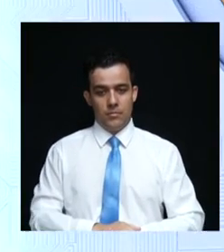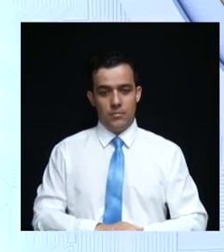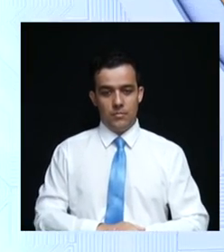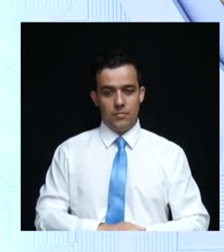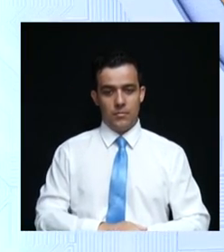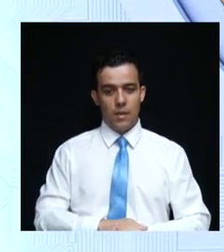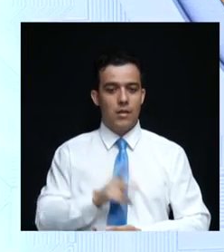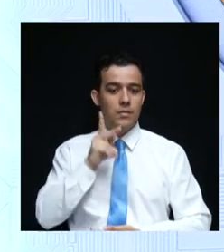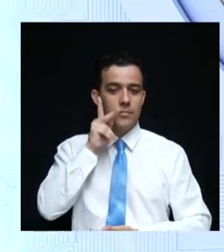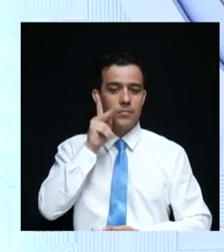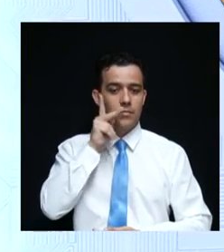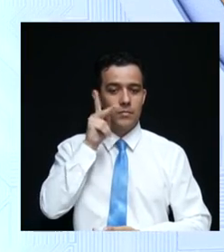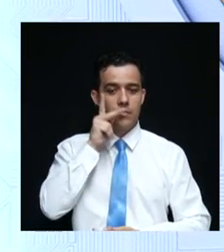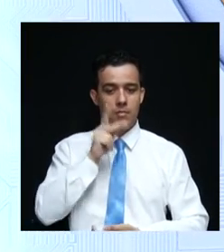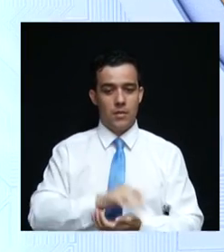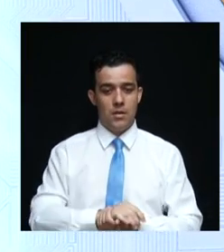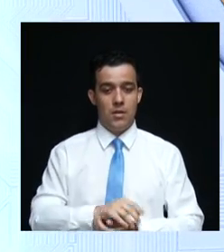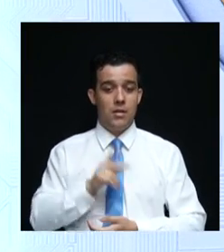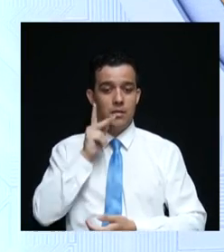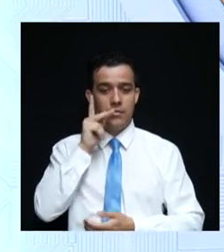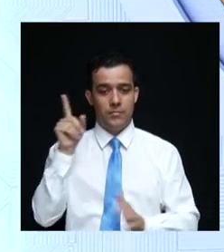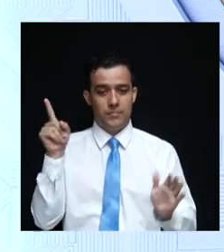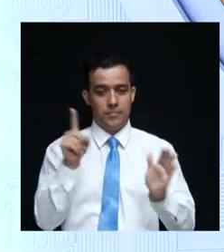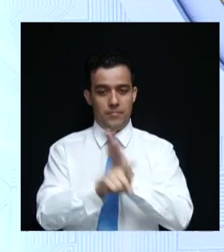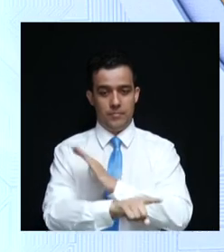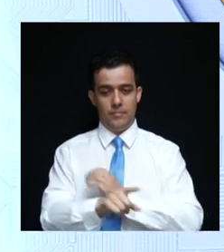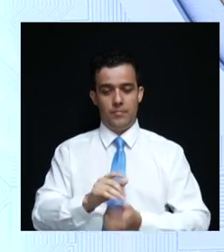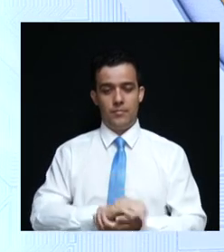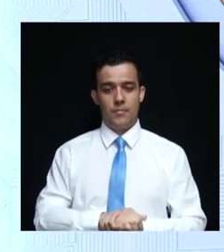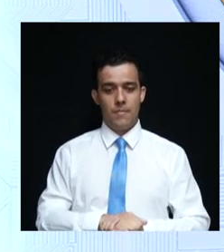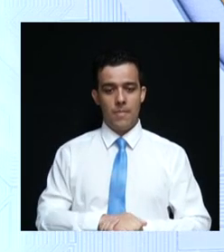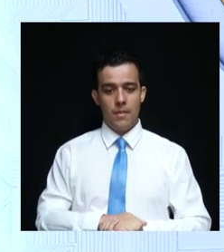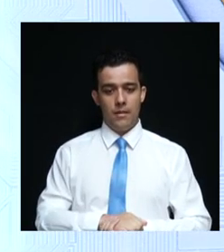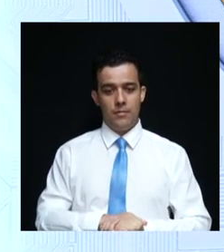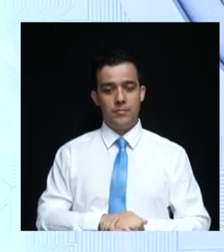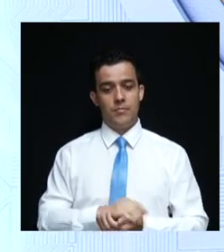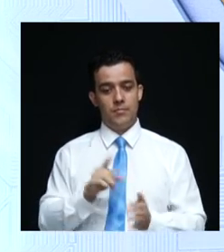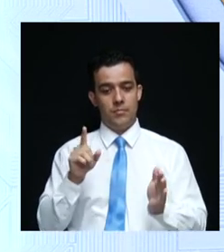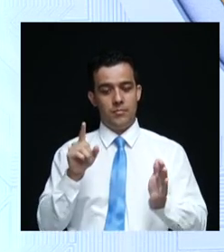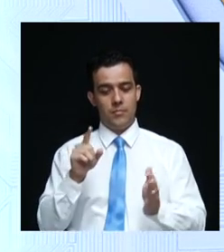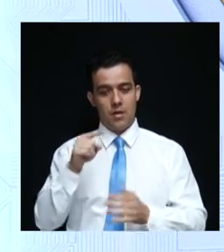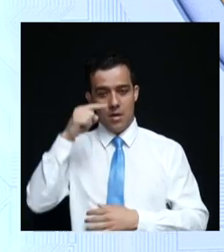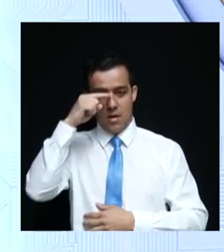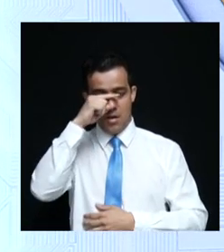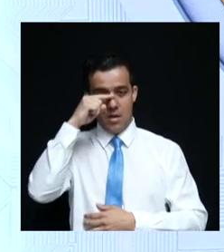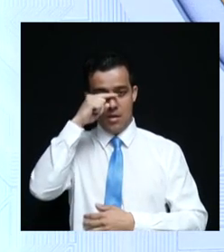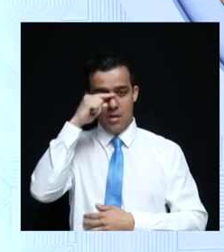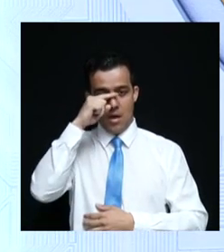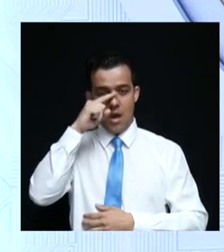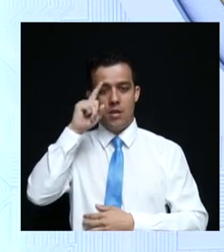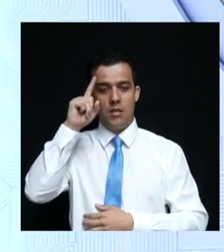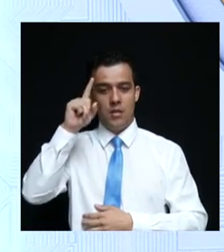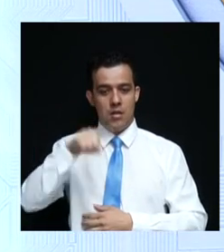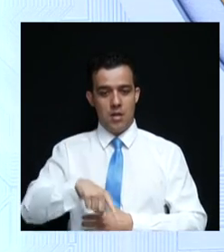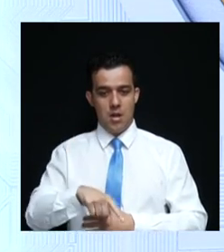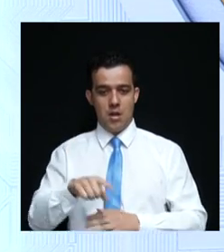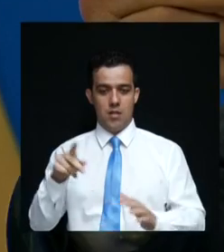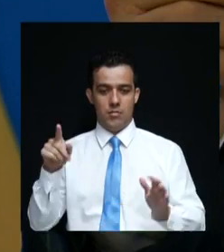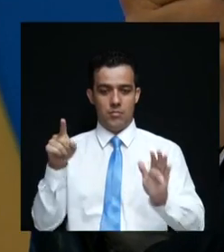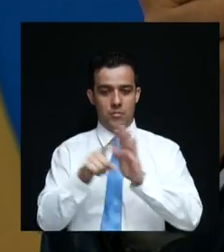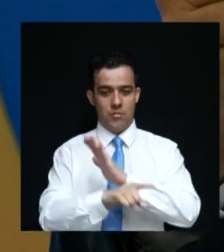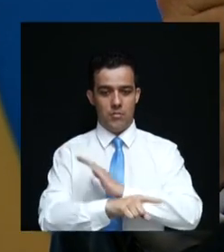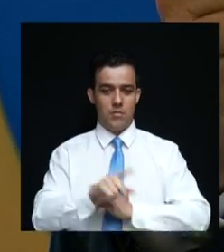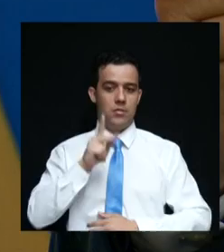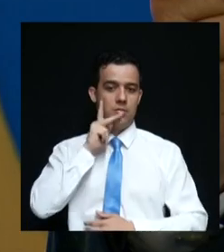A pergunta para Cátia Maria, aliás, a pergunta para Ronaldo Caiado, para ser comentada por Cátia Maria, é